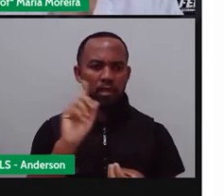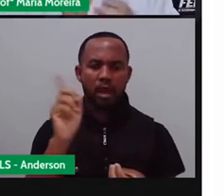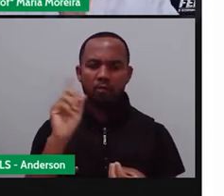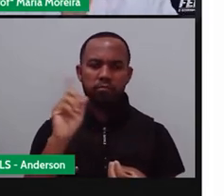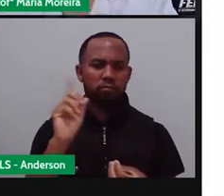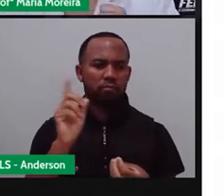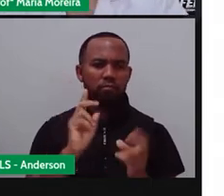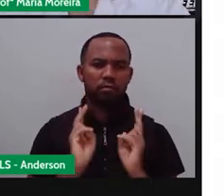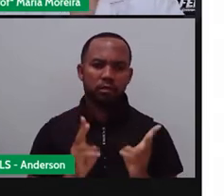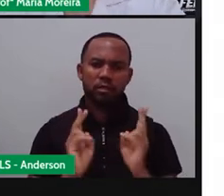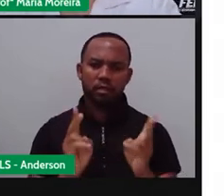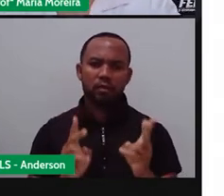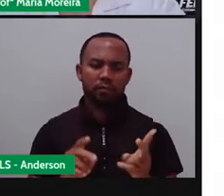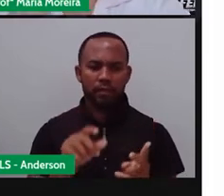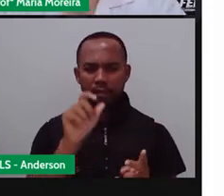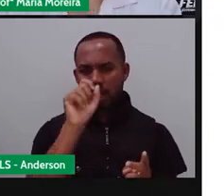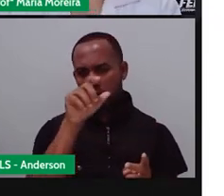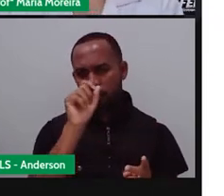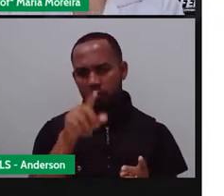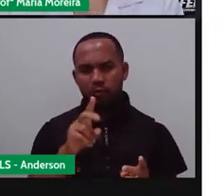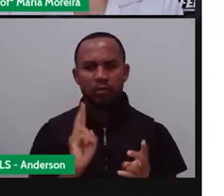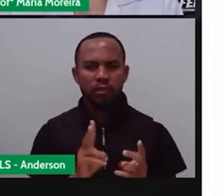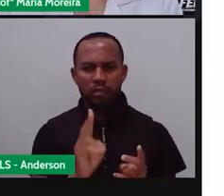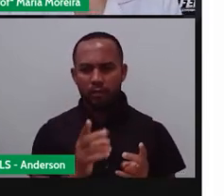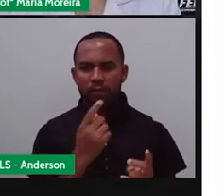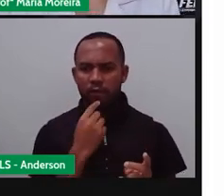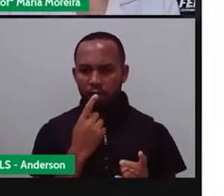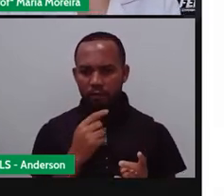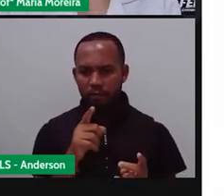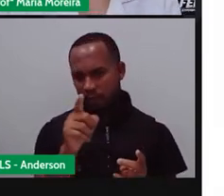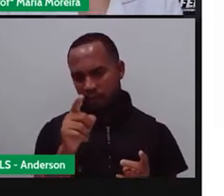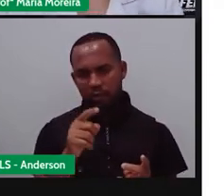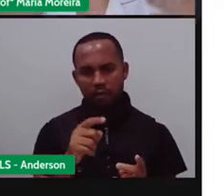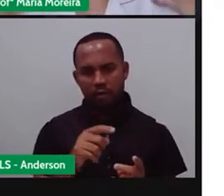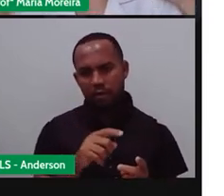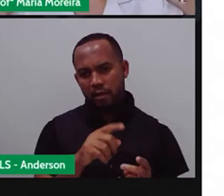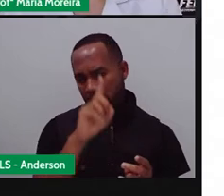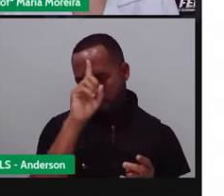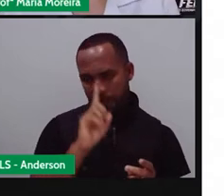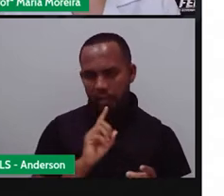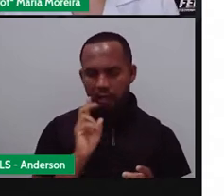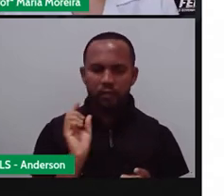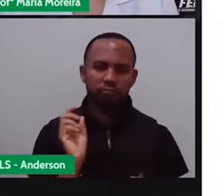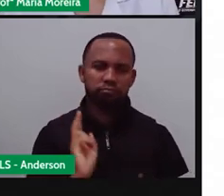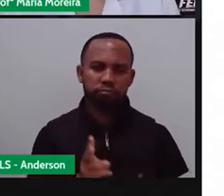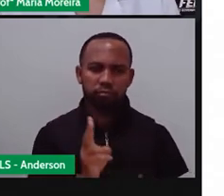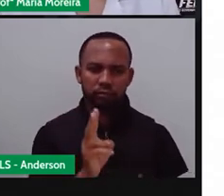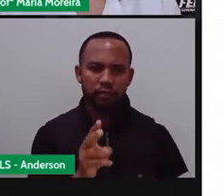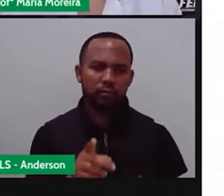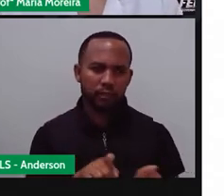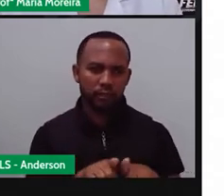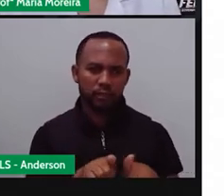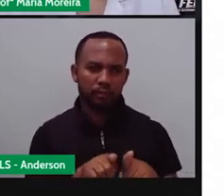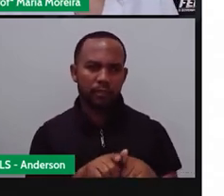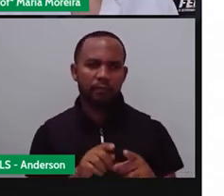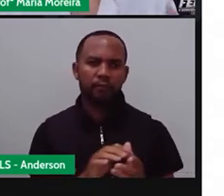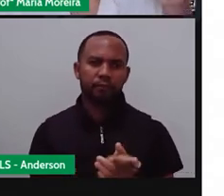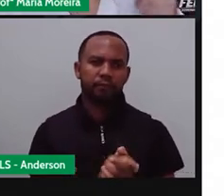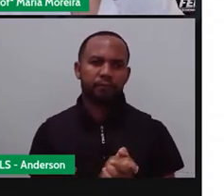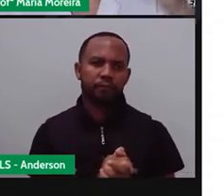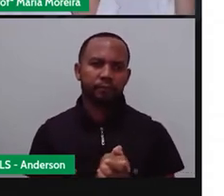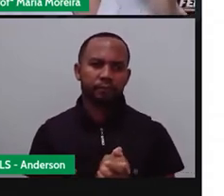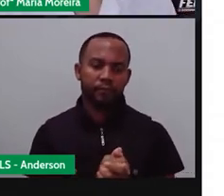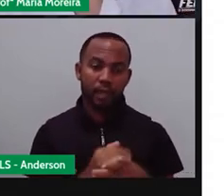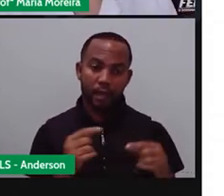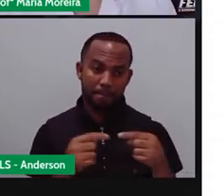misturar e produzir o azul. Não tem como eu misturar e produzir o amarelo. Então, por isso que são cores primárias e também chamadas aí